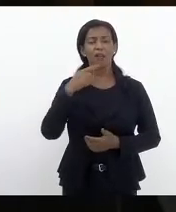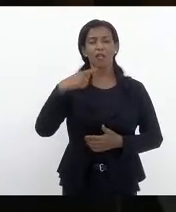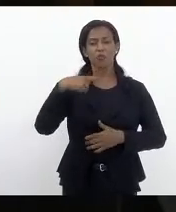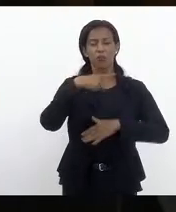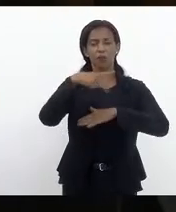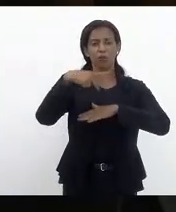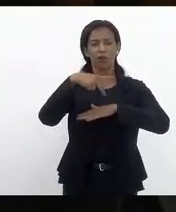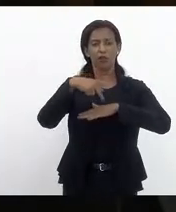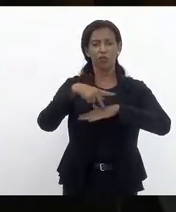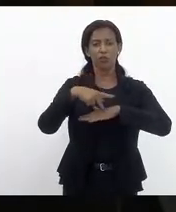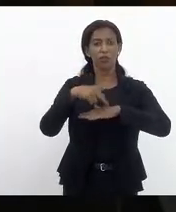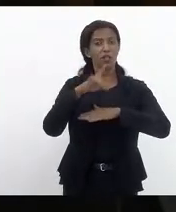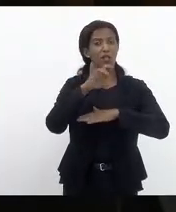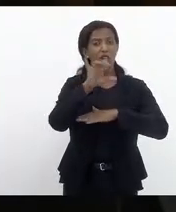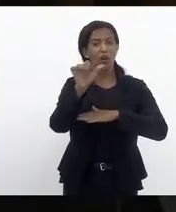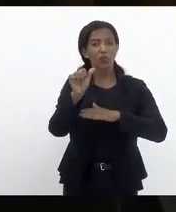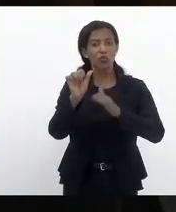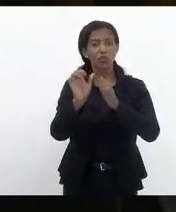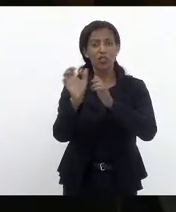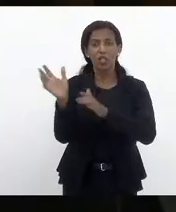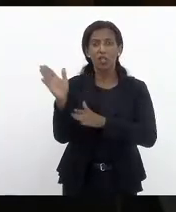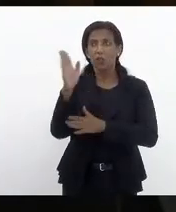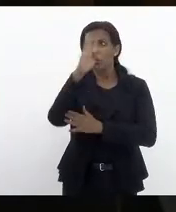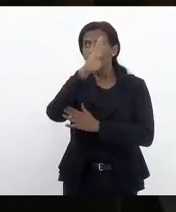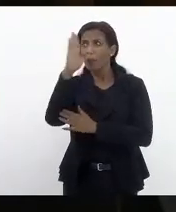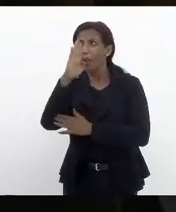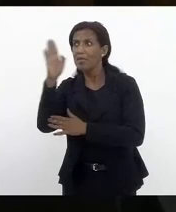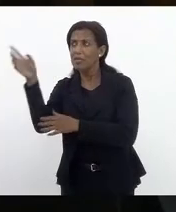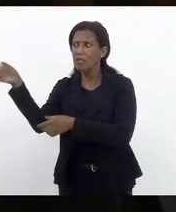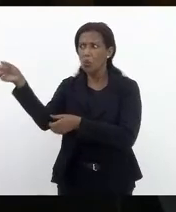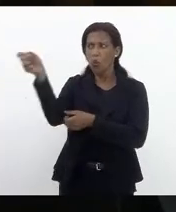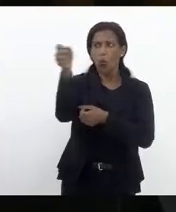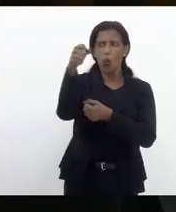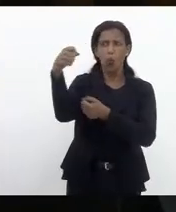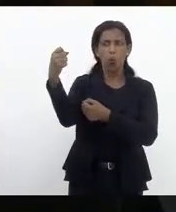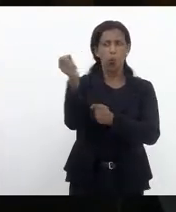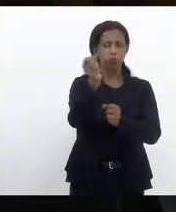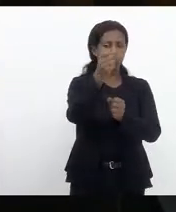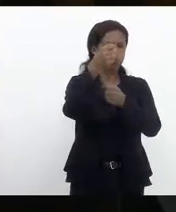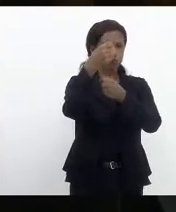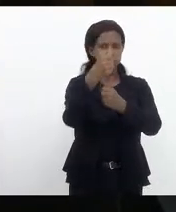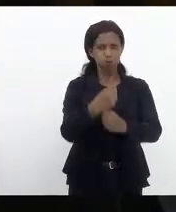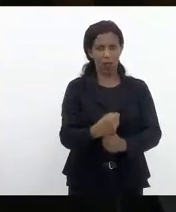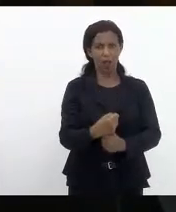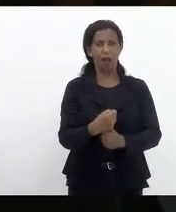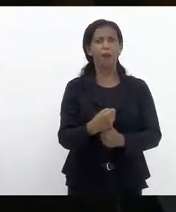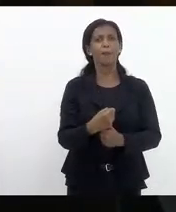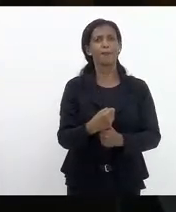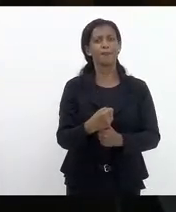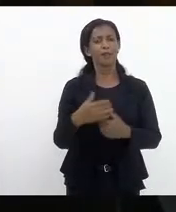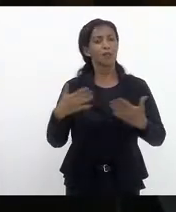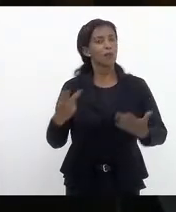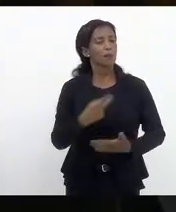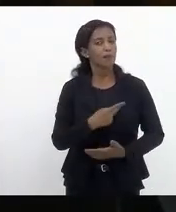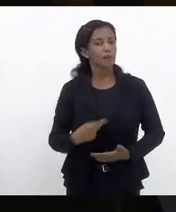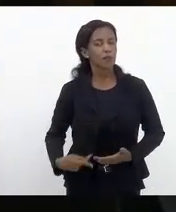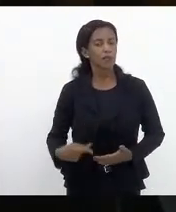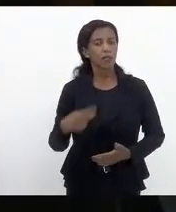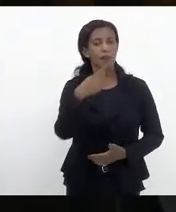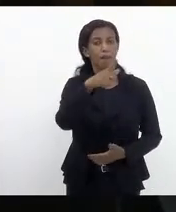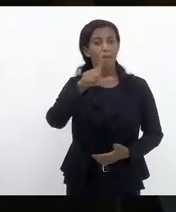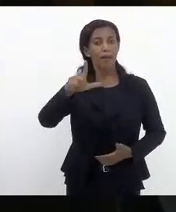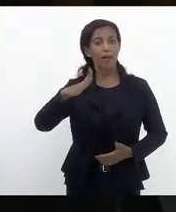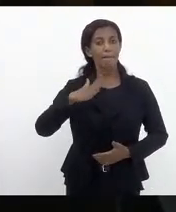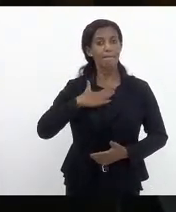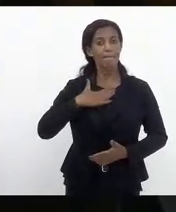é o dia da independência do nosso país senhor presidente há um projeto de lei de